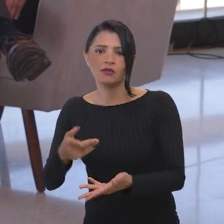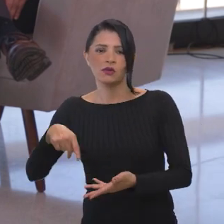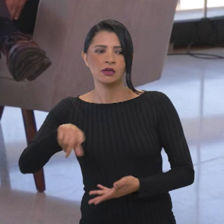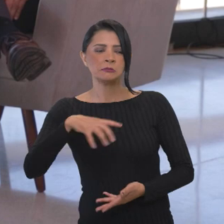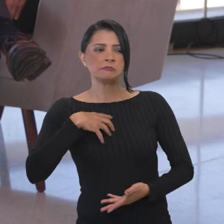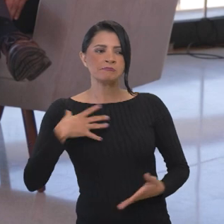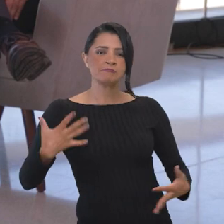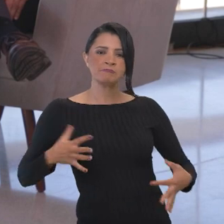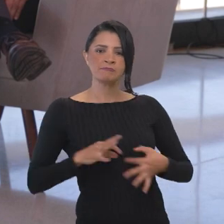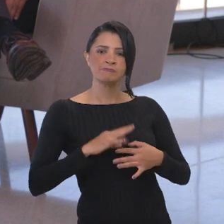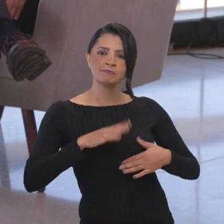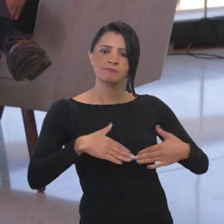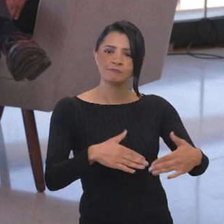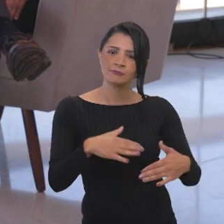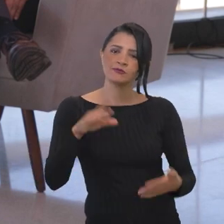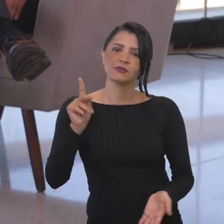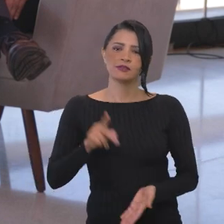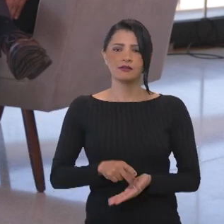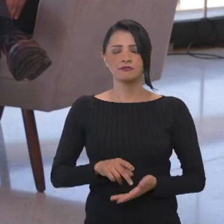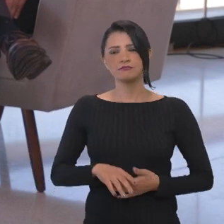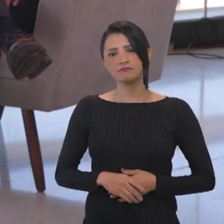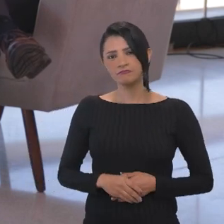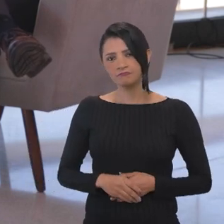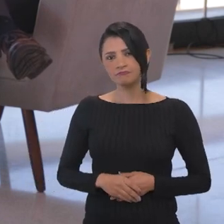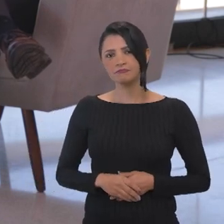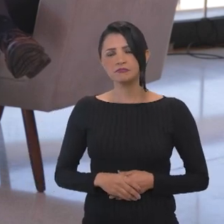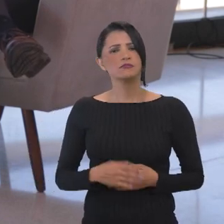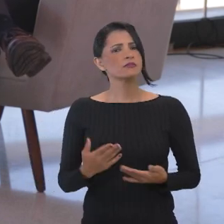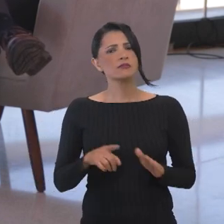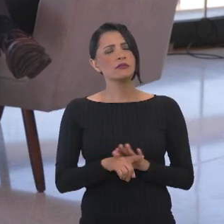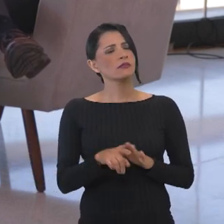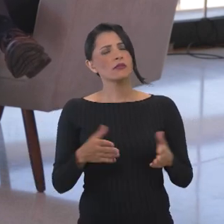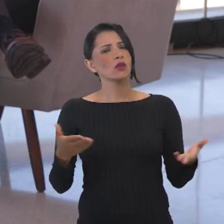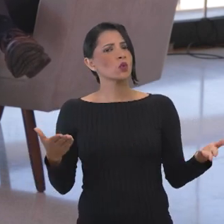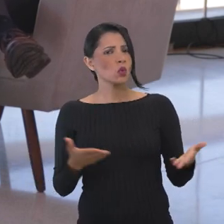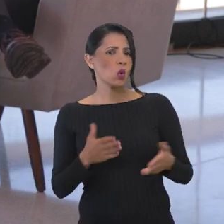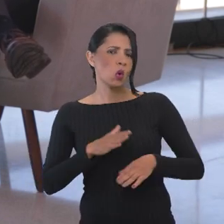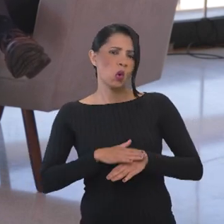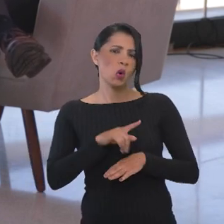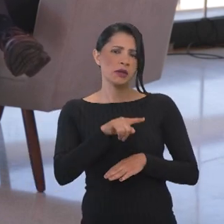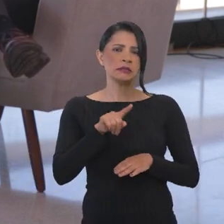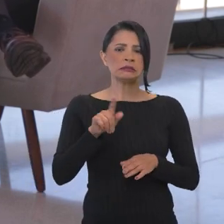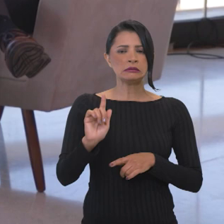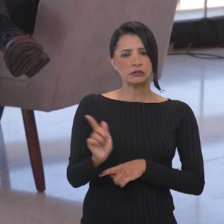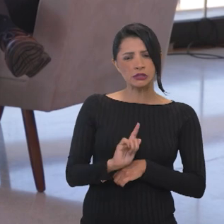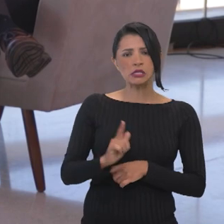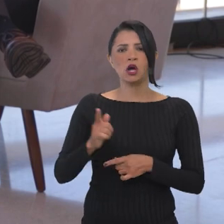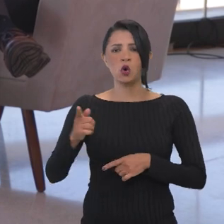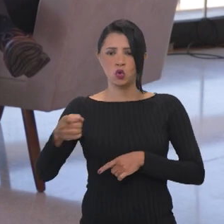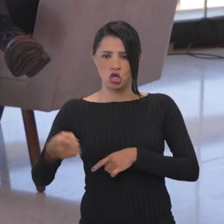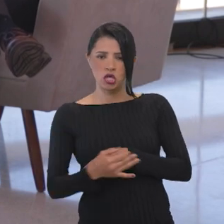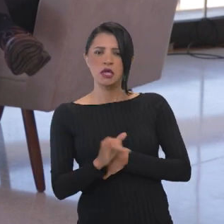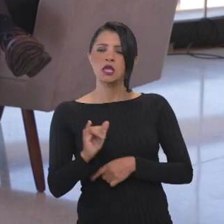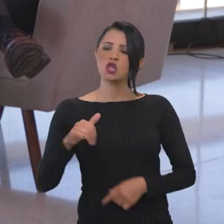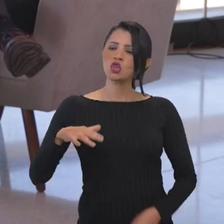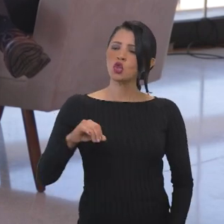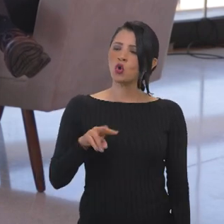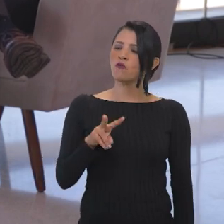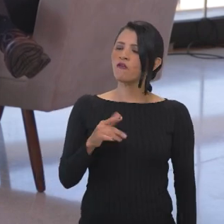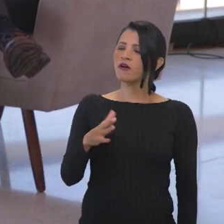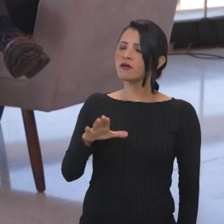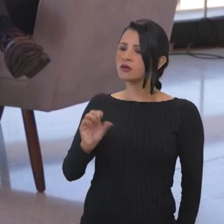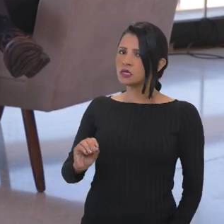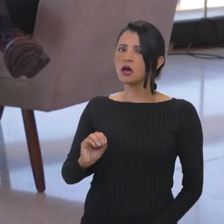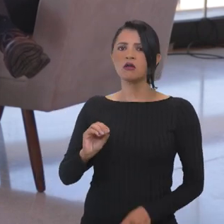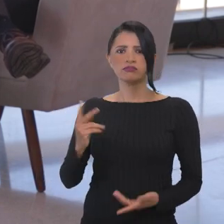se sintam, de fato, partes desse processo. Agora, essa questão da gestão e da inovação é uma